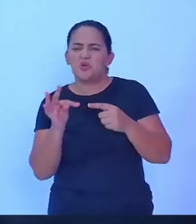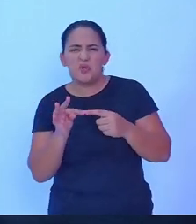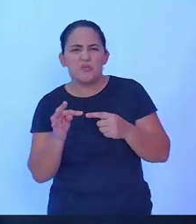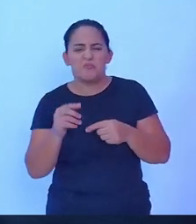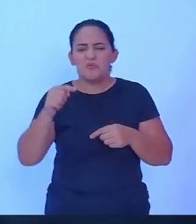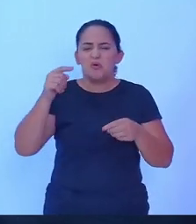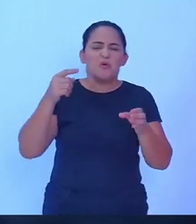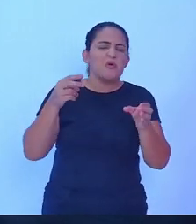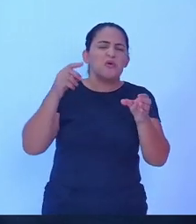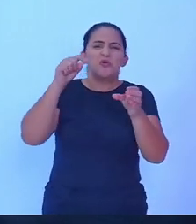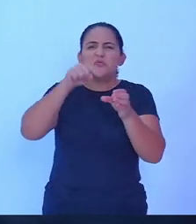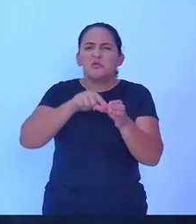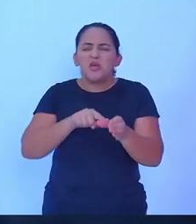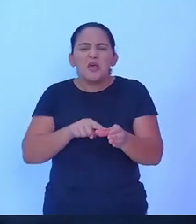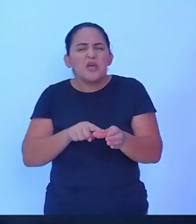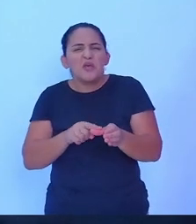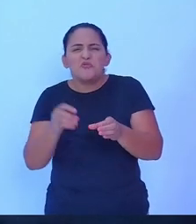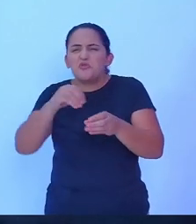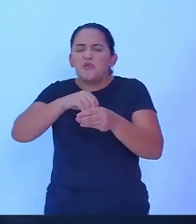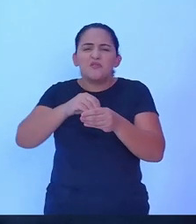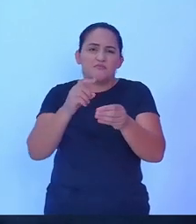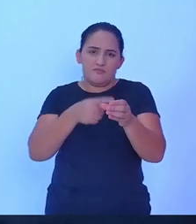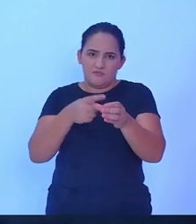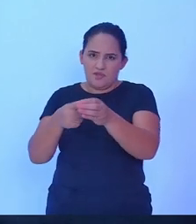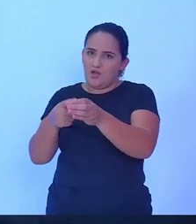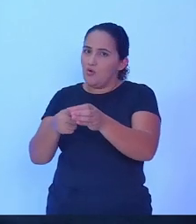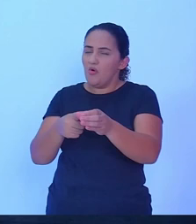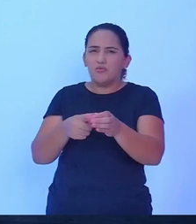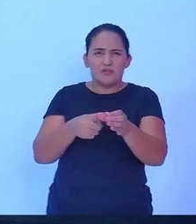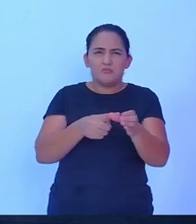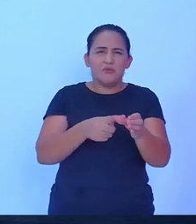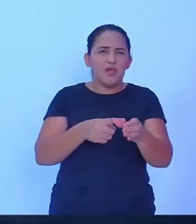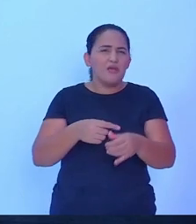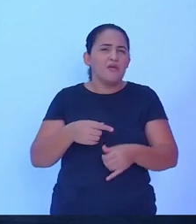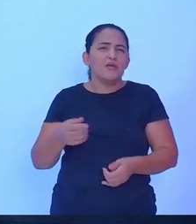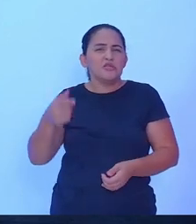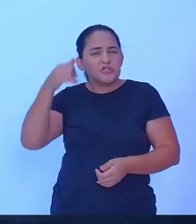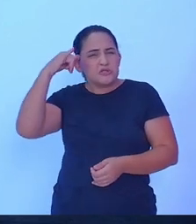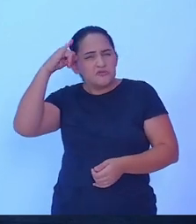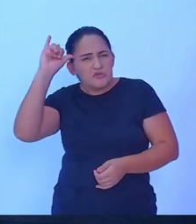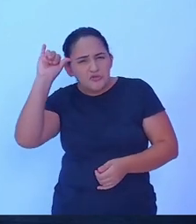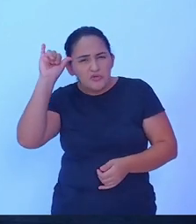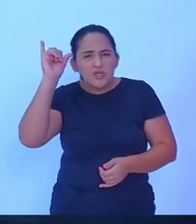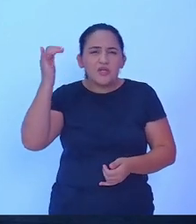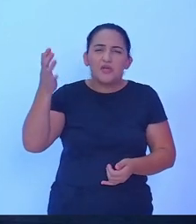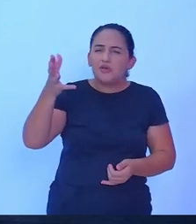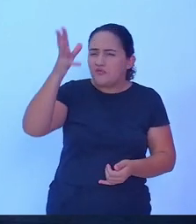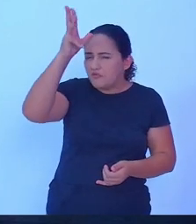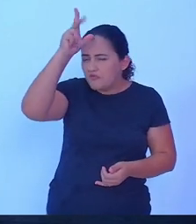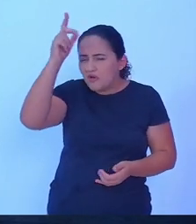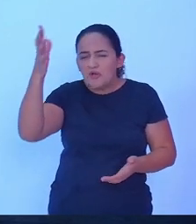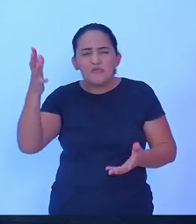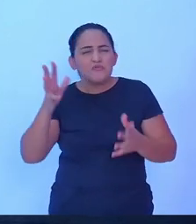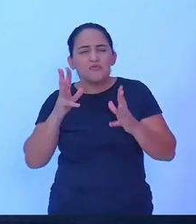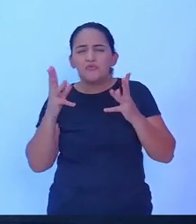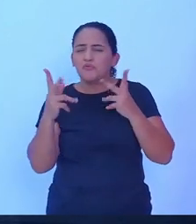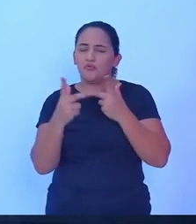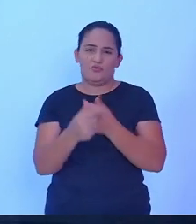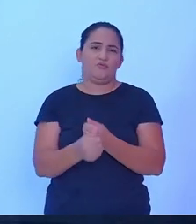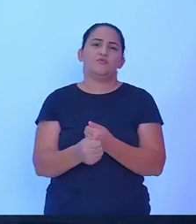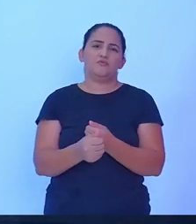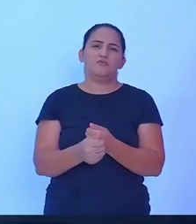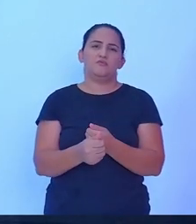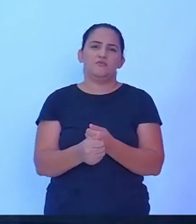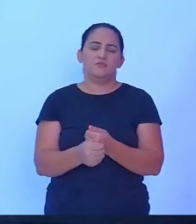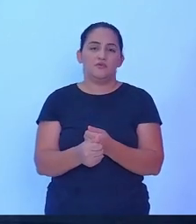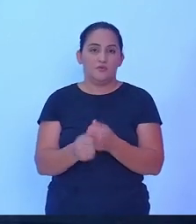a gente possa, de fato, achar a solução. Hoje, o nosso empresário, o nosso gerador